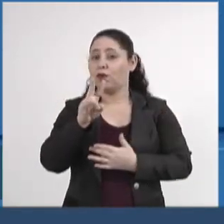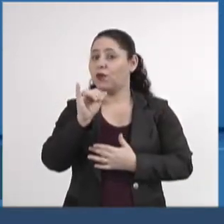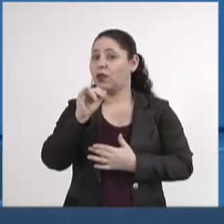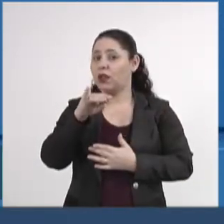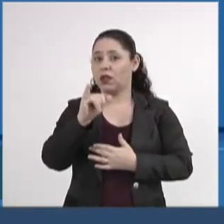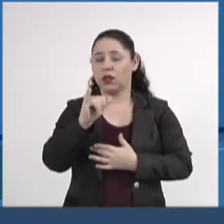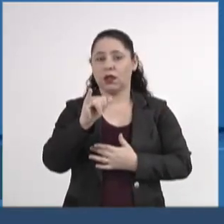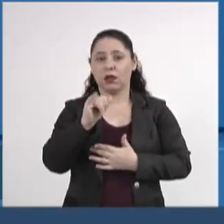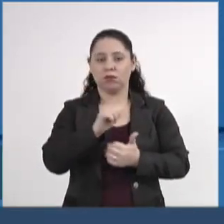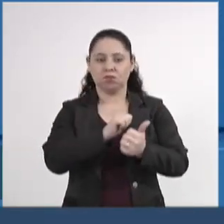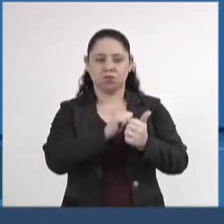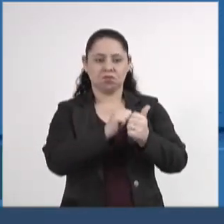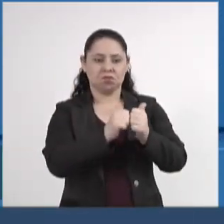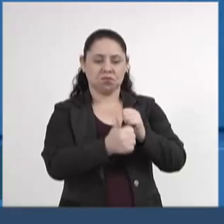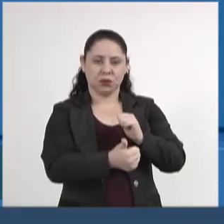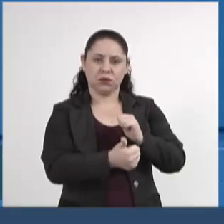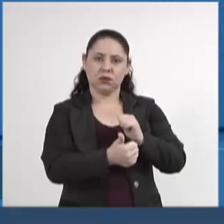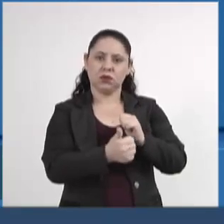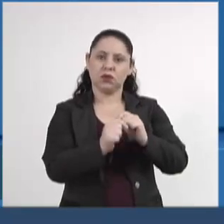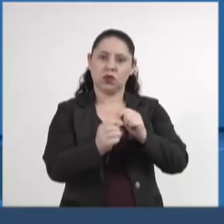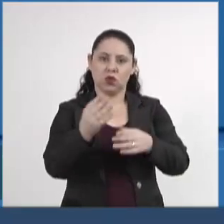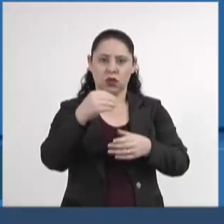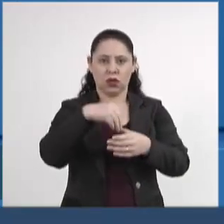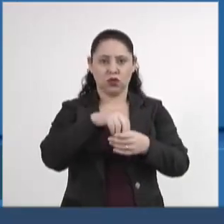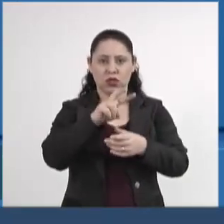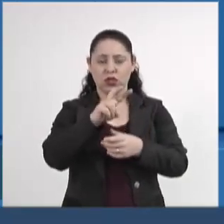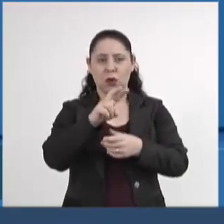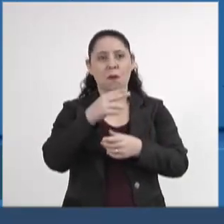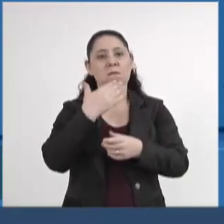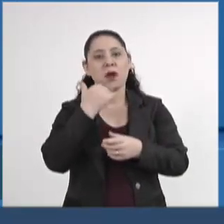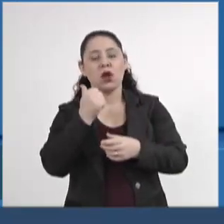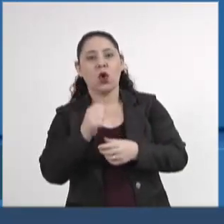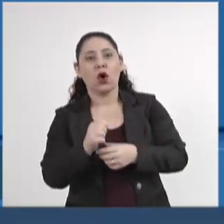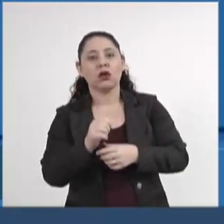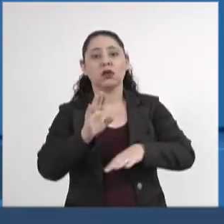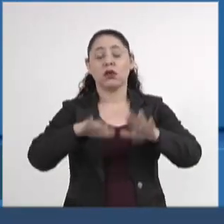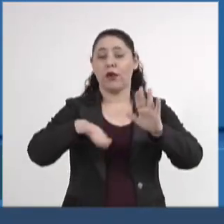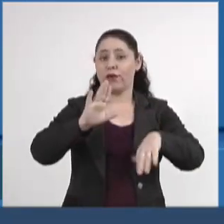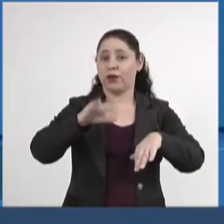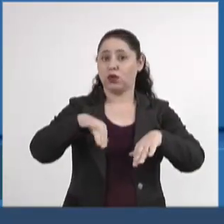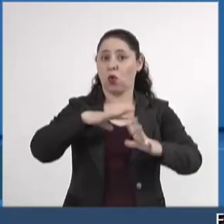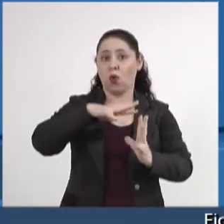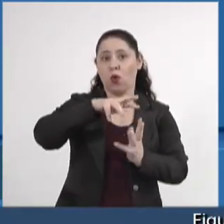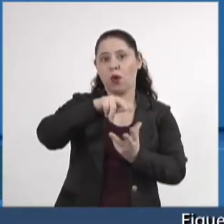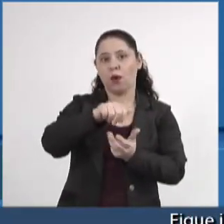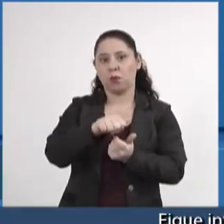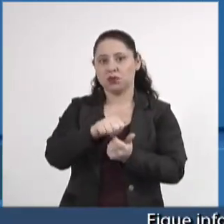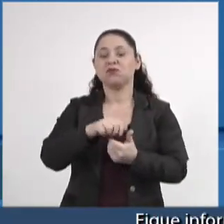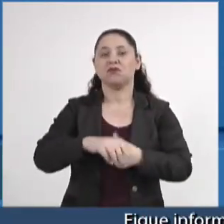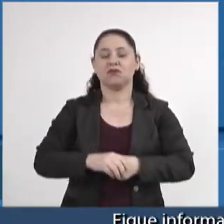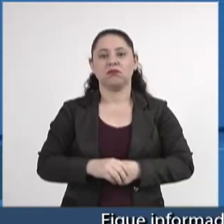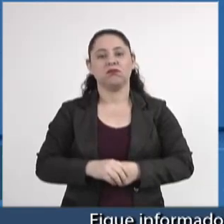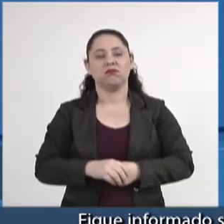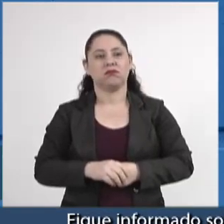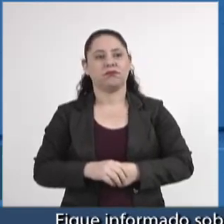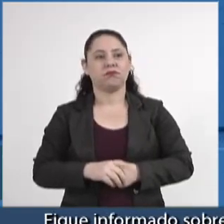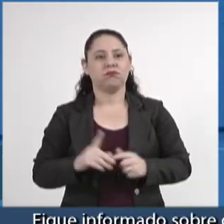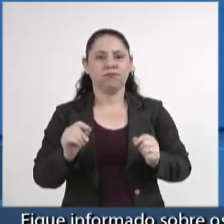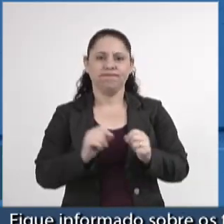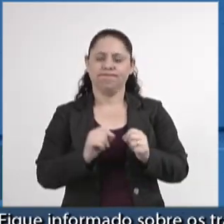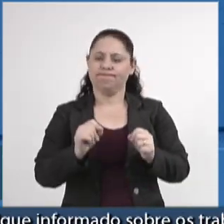atleta expoente, talvez, dentre os cinco melhores atletas de futebol do mundo hoje, causou